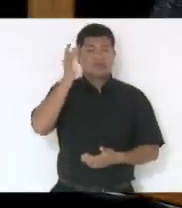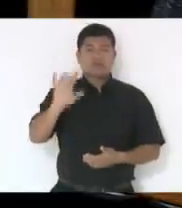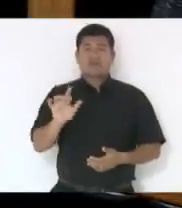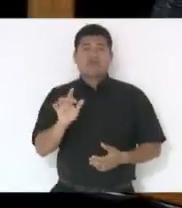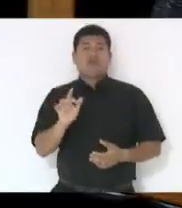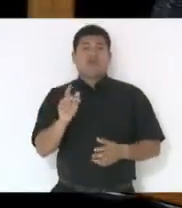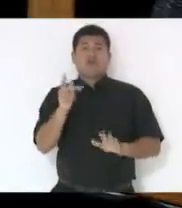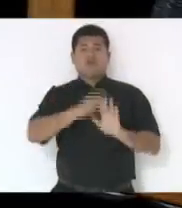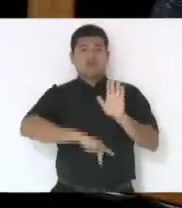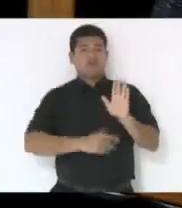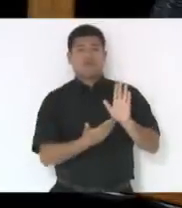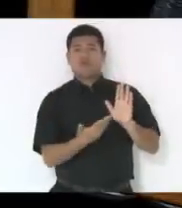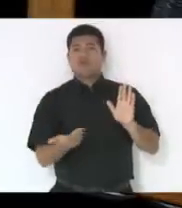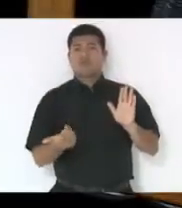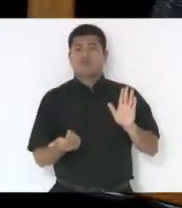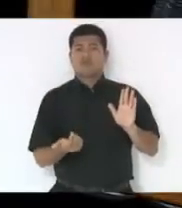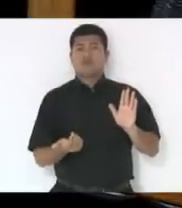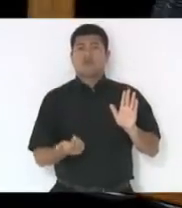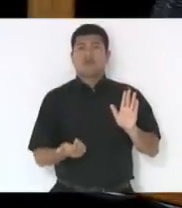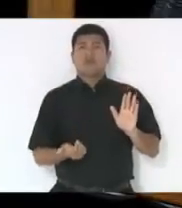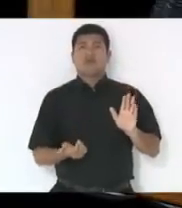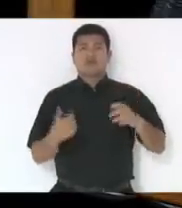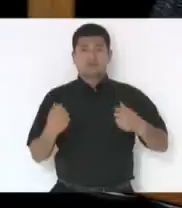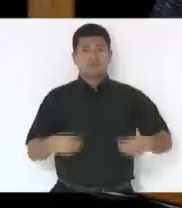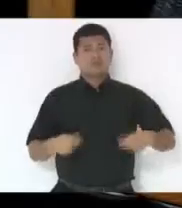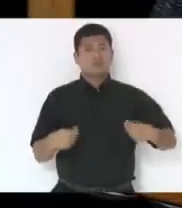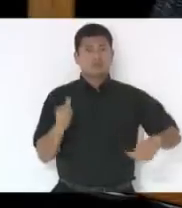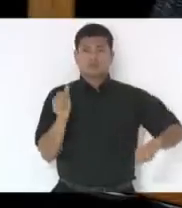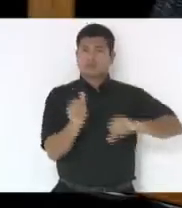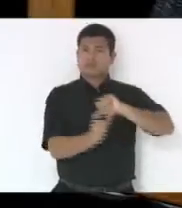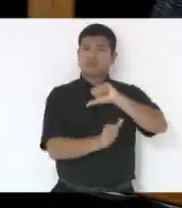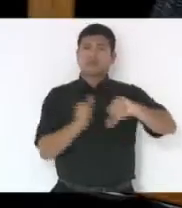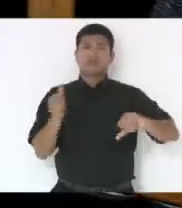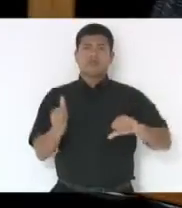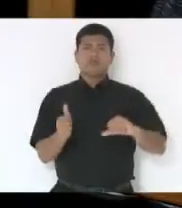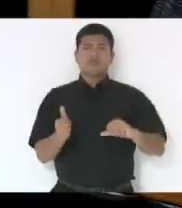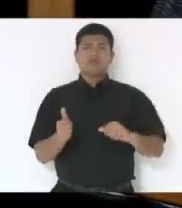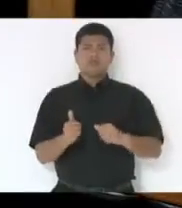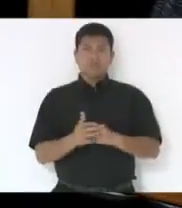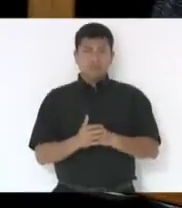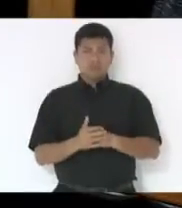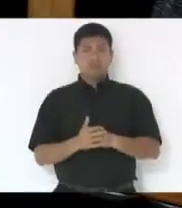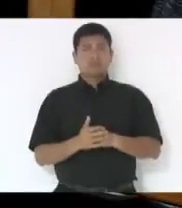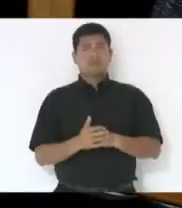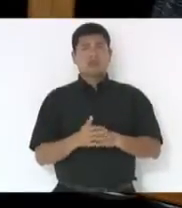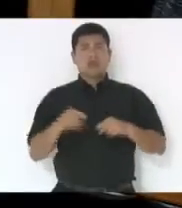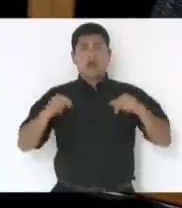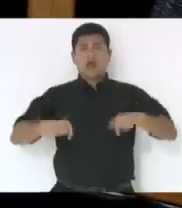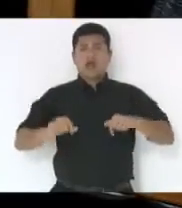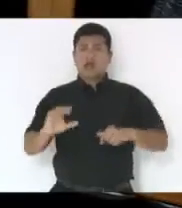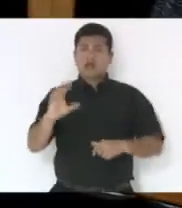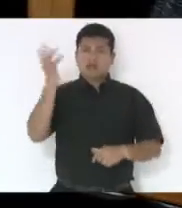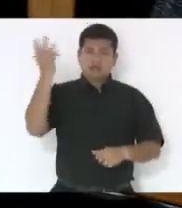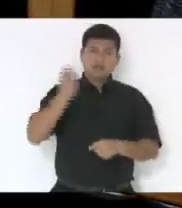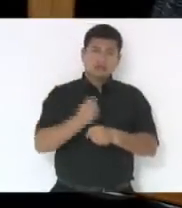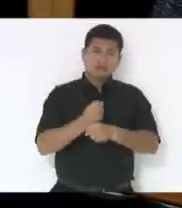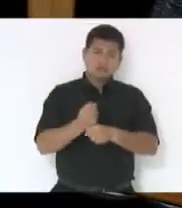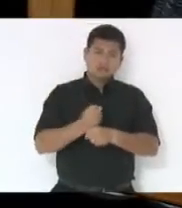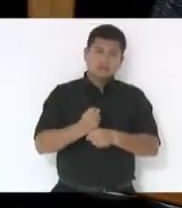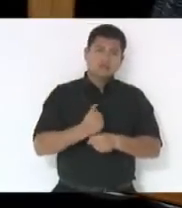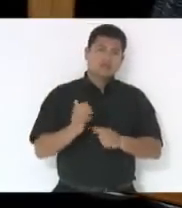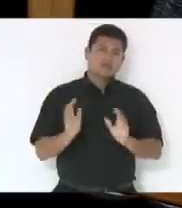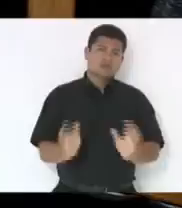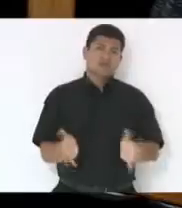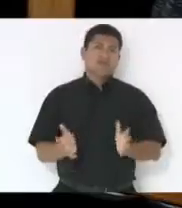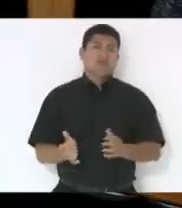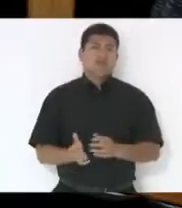são questões que têm que mudar. São ritos que acontecem já há determinado tempo e